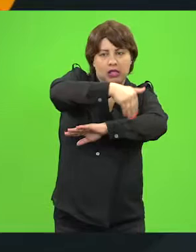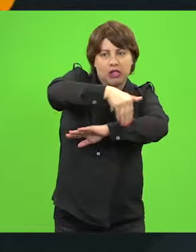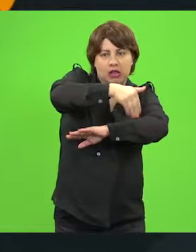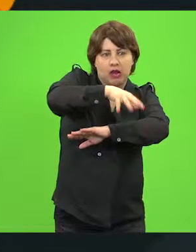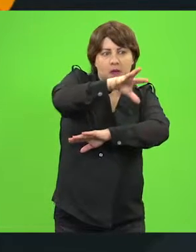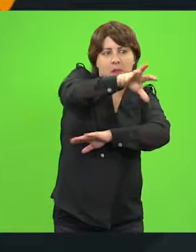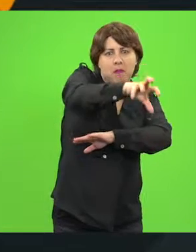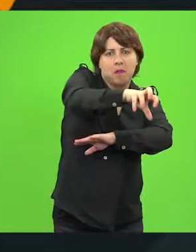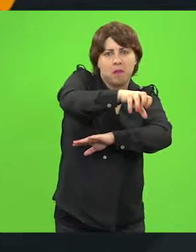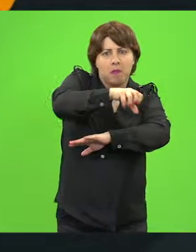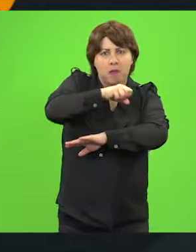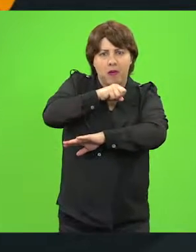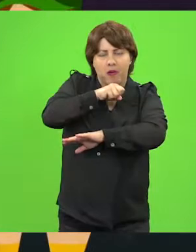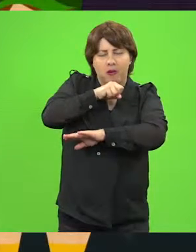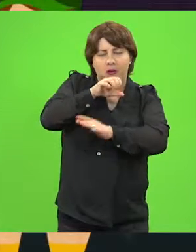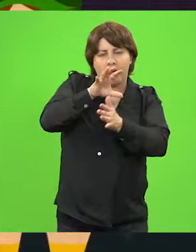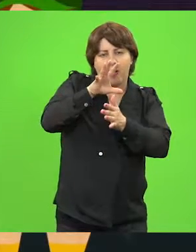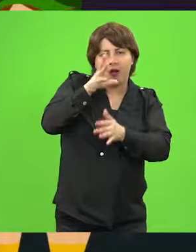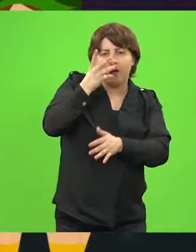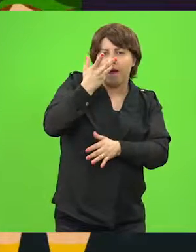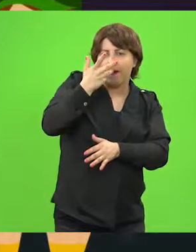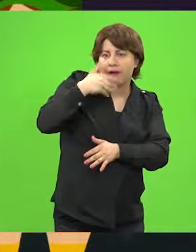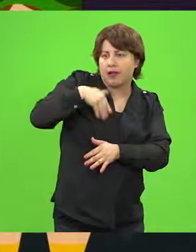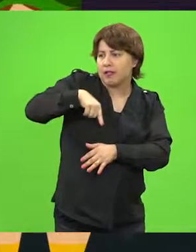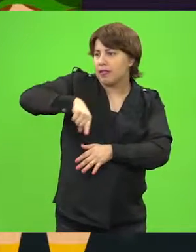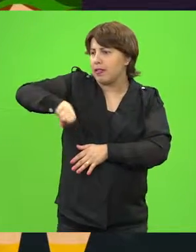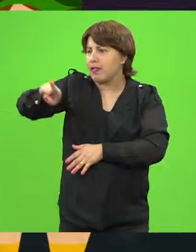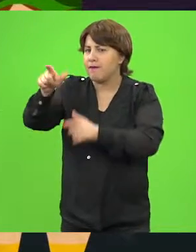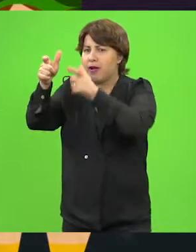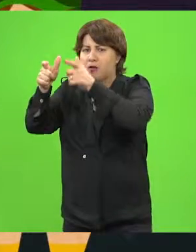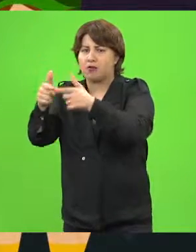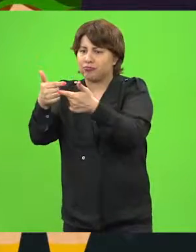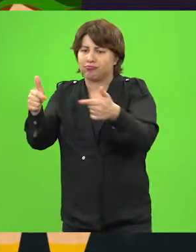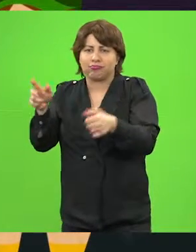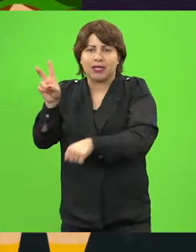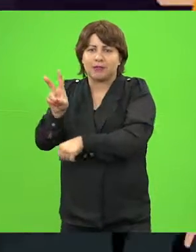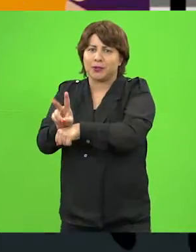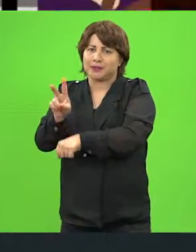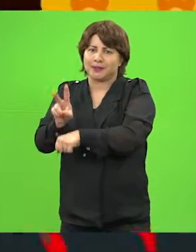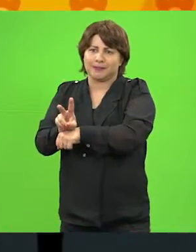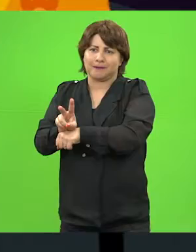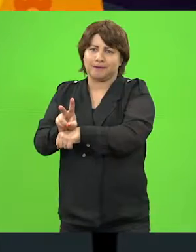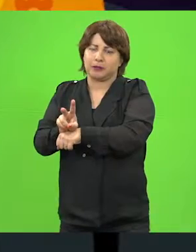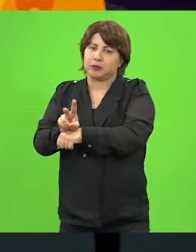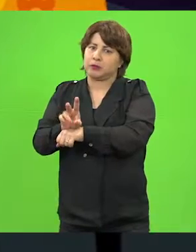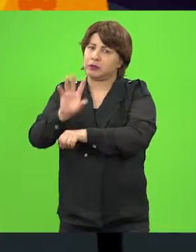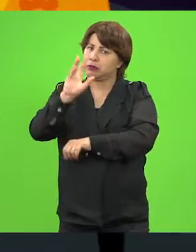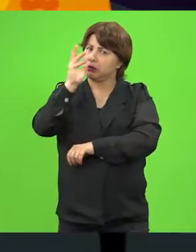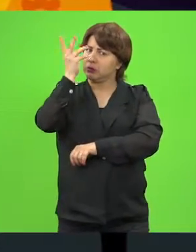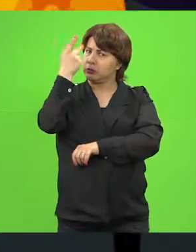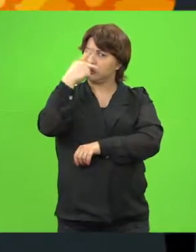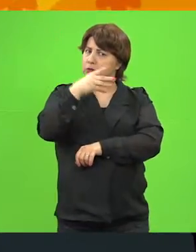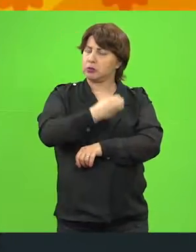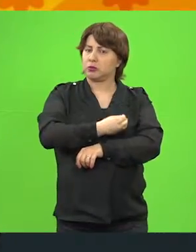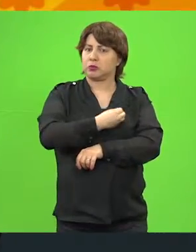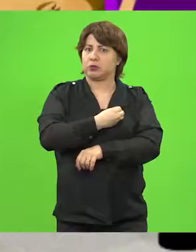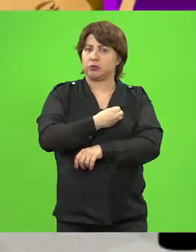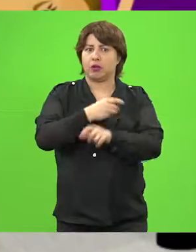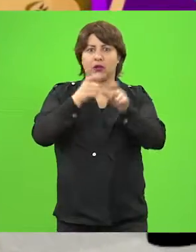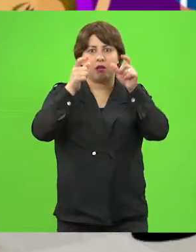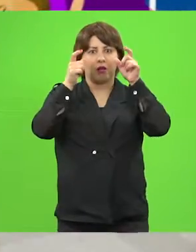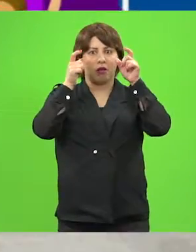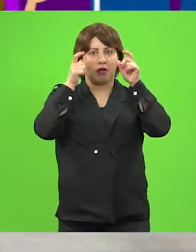crianças de quem elas amam para machucá-las ou levá-las a lugares desprotegidos. Para isso não acontecer com você,